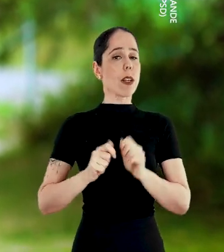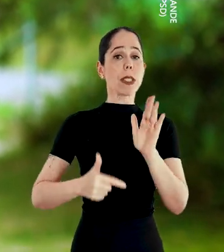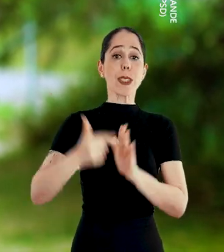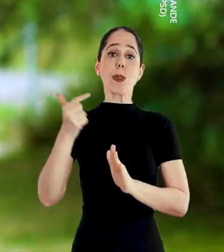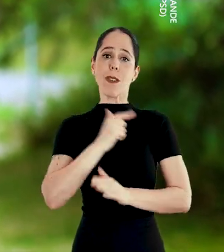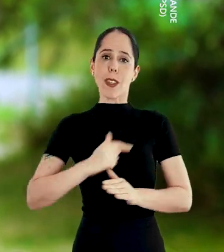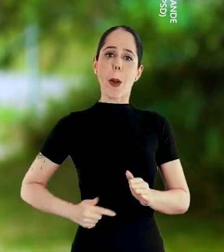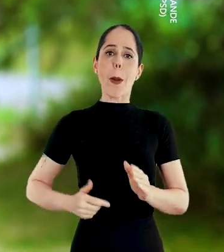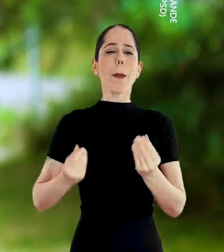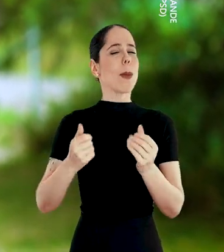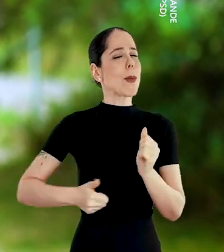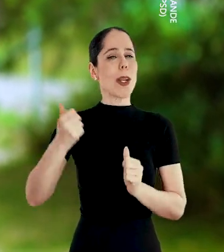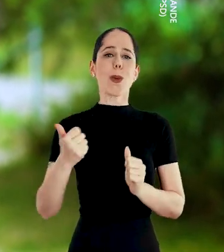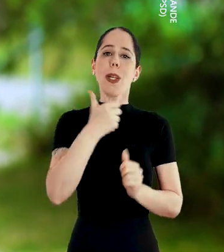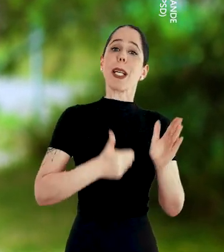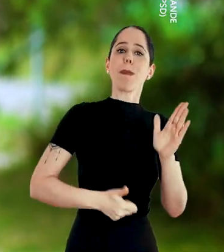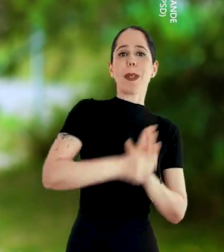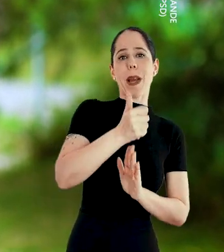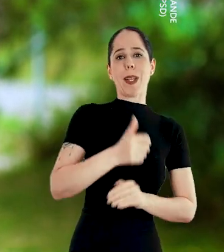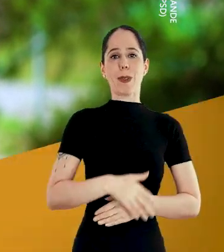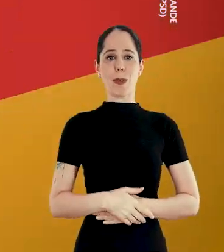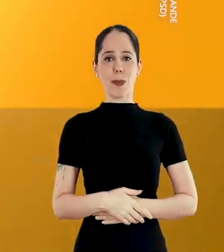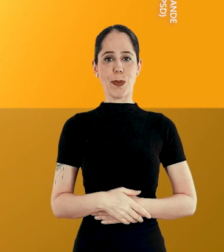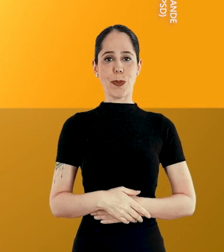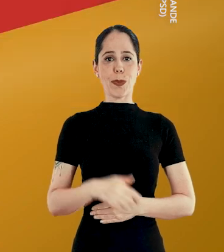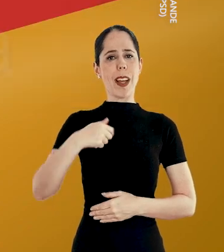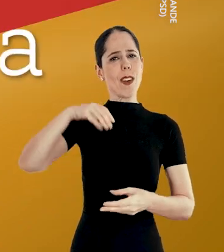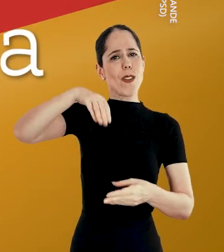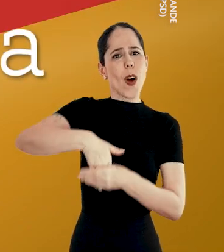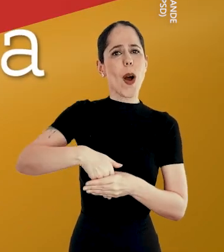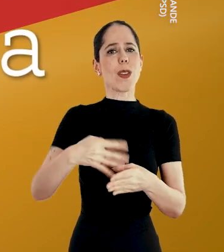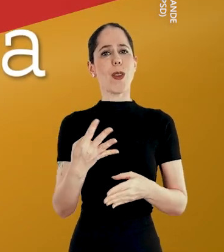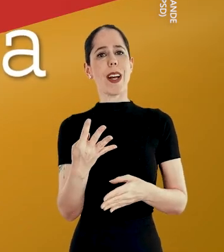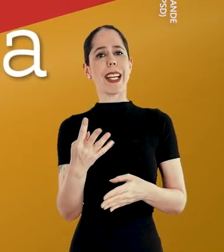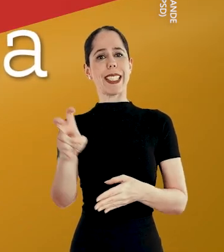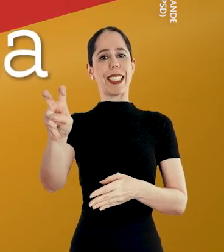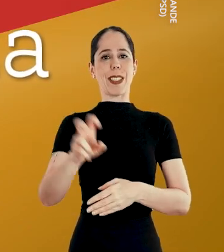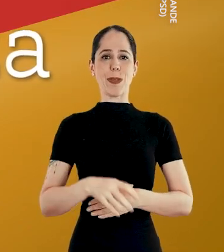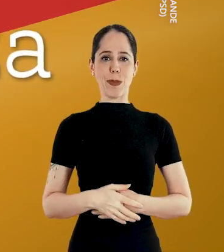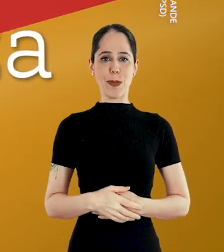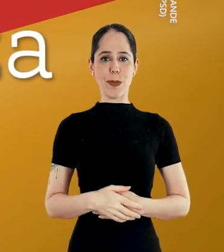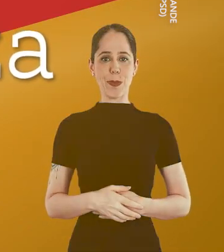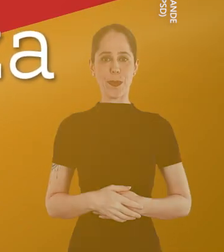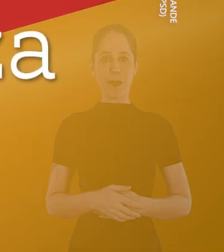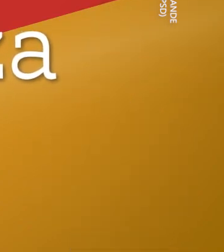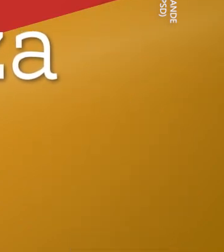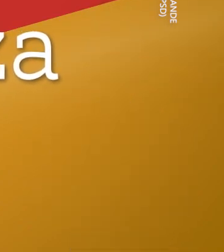vamos fazer um segundo governo muito melhor do que o primeiro. Pede 45 que eu vou. 45